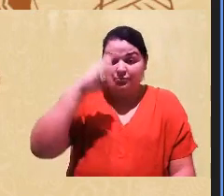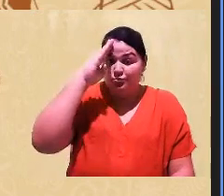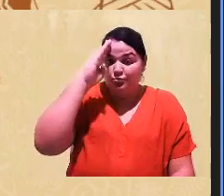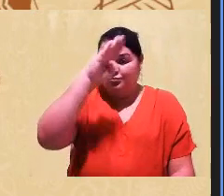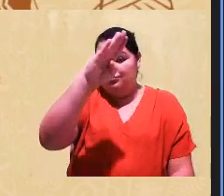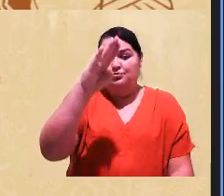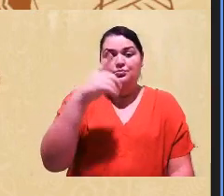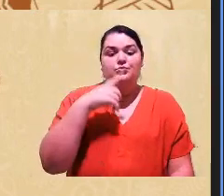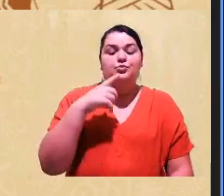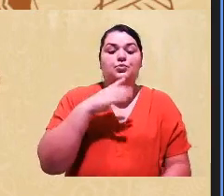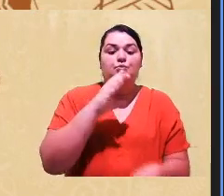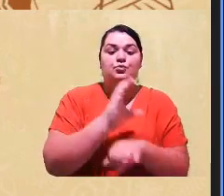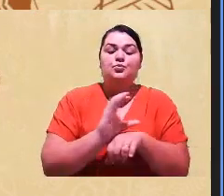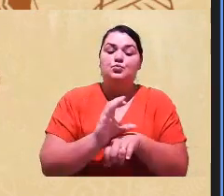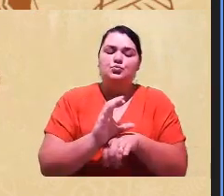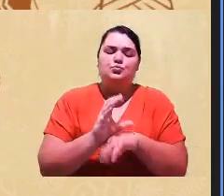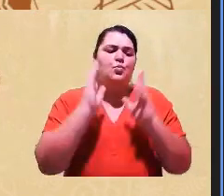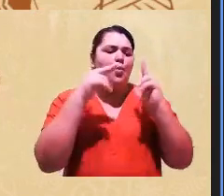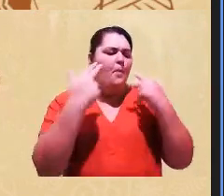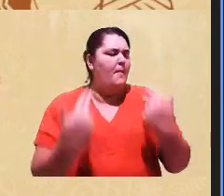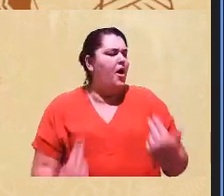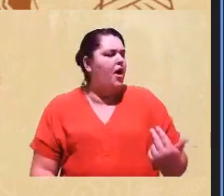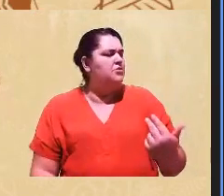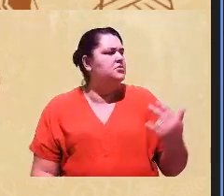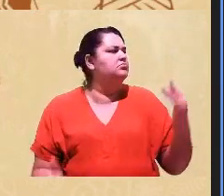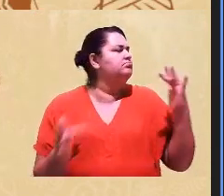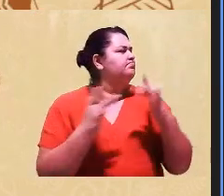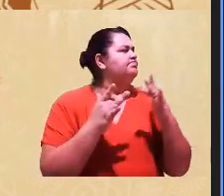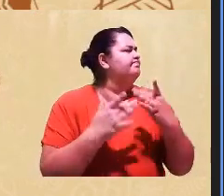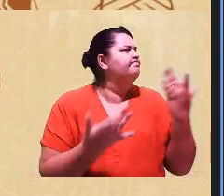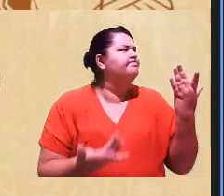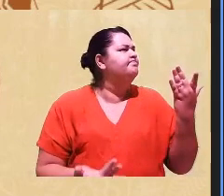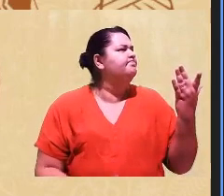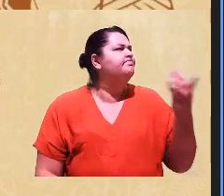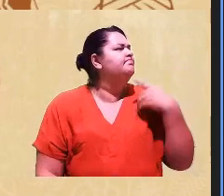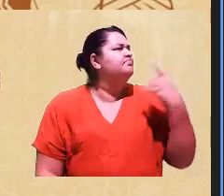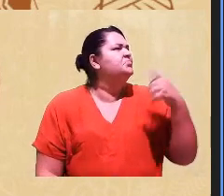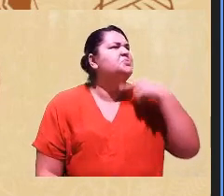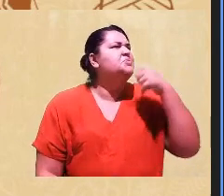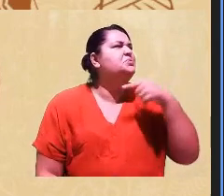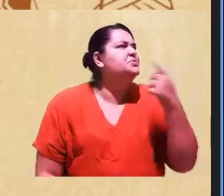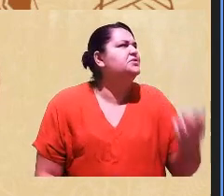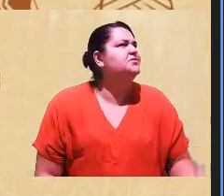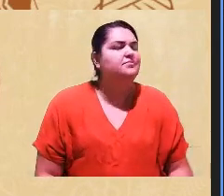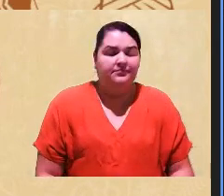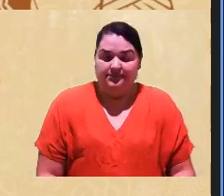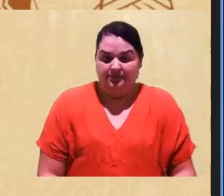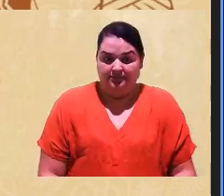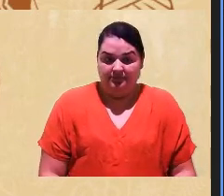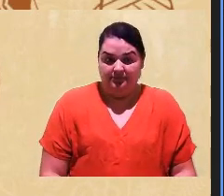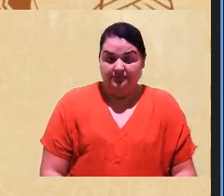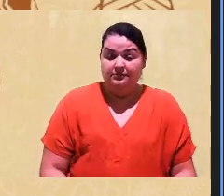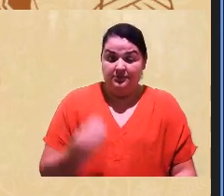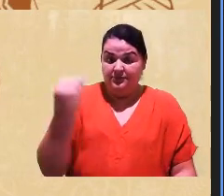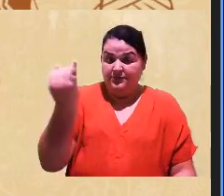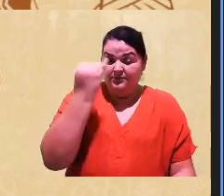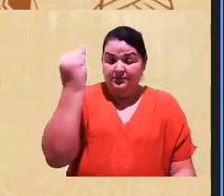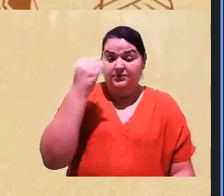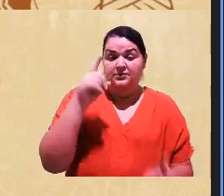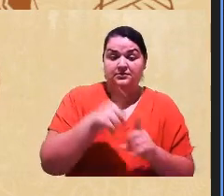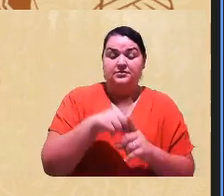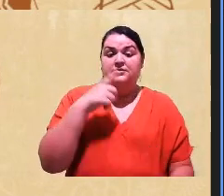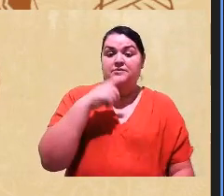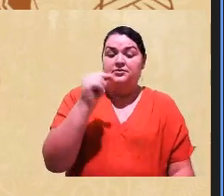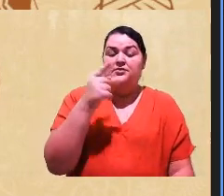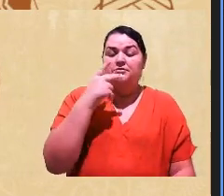humanas, que discutem relações sociais e que agora ficou em dúvida na hora de promover. Muito importante também refletir sobre